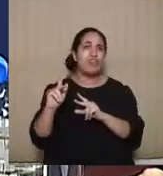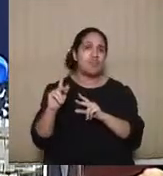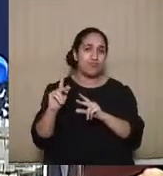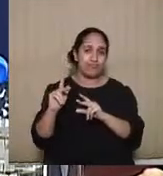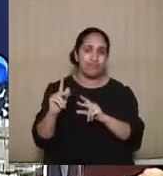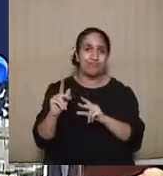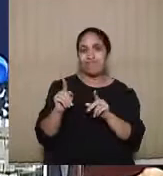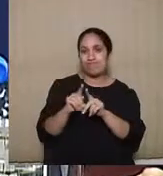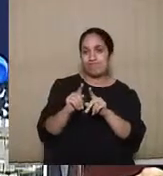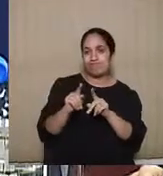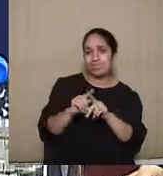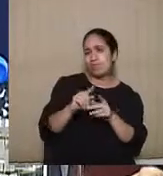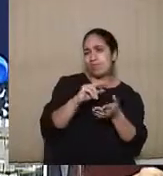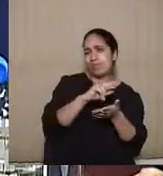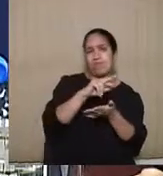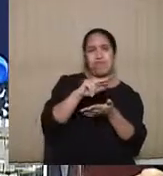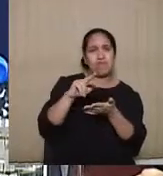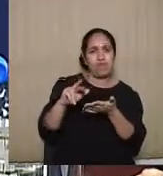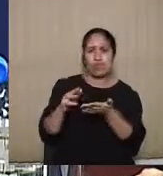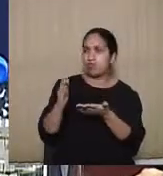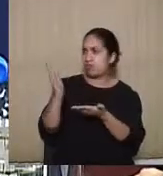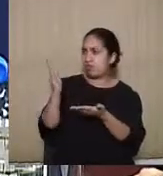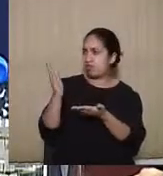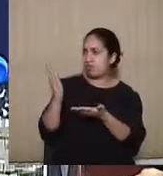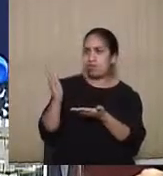em questões diversas, como a doutora